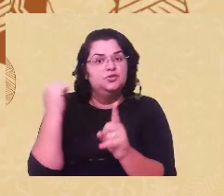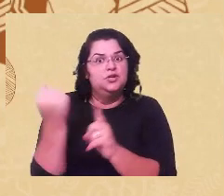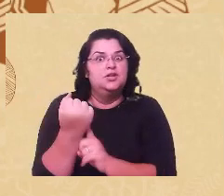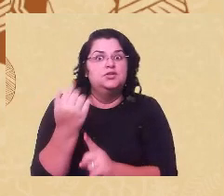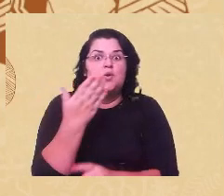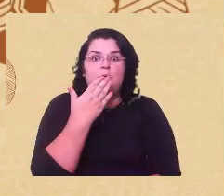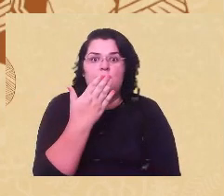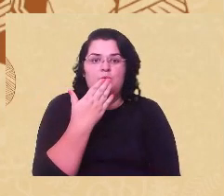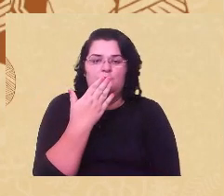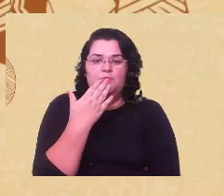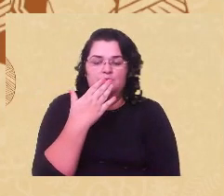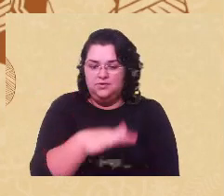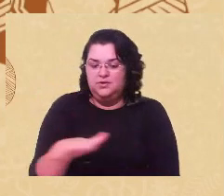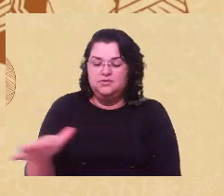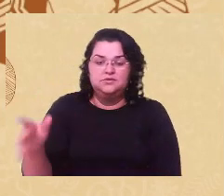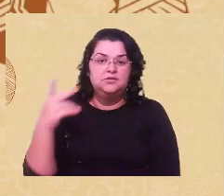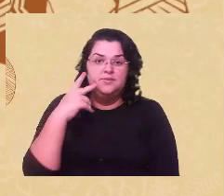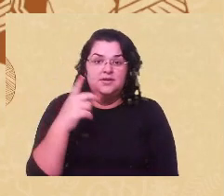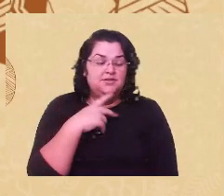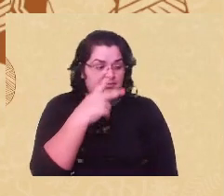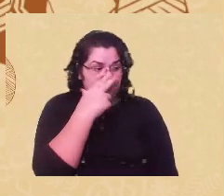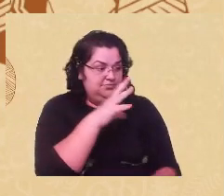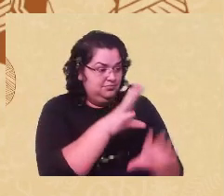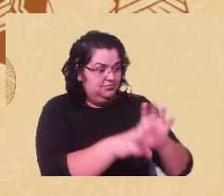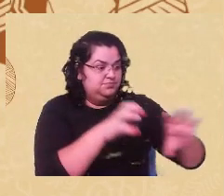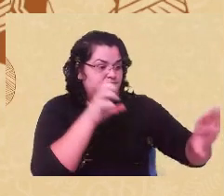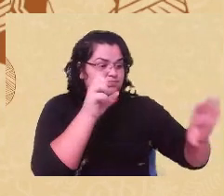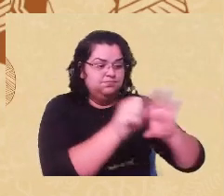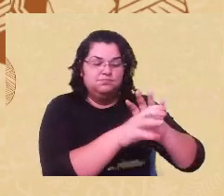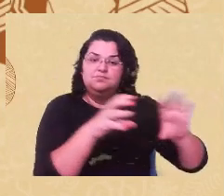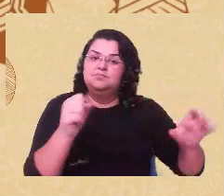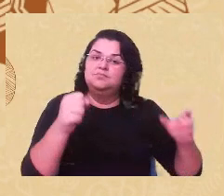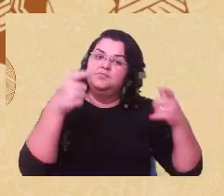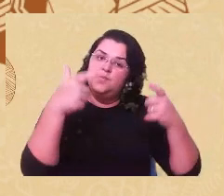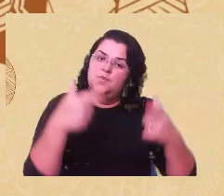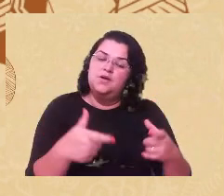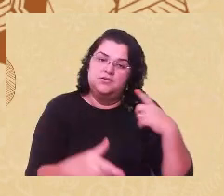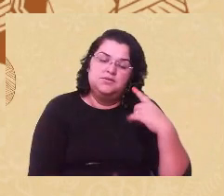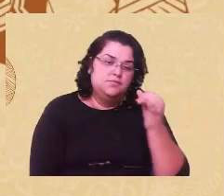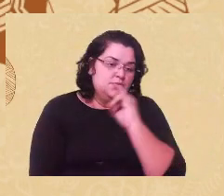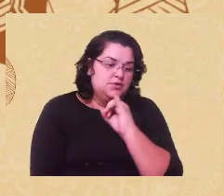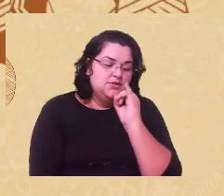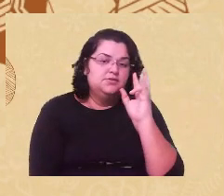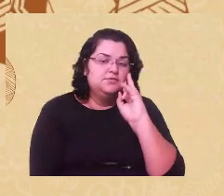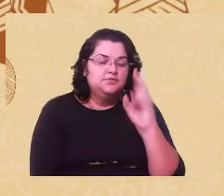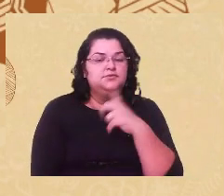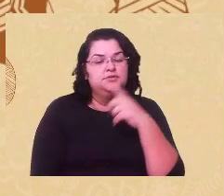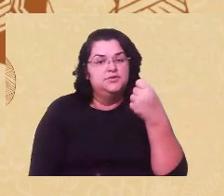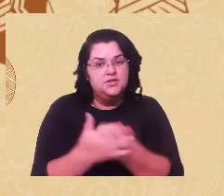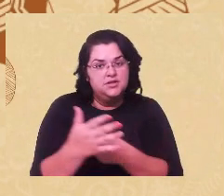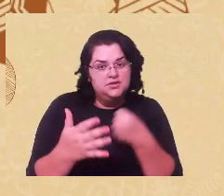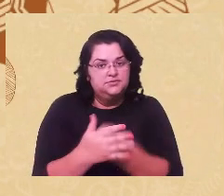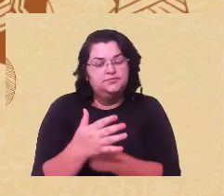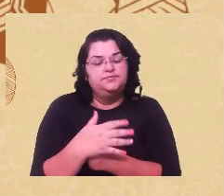Crianças indígenas estão sendo tragadas, né? Pelo garimpo e a gente viu, por exemplo, a resistência, né? Dos setores